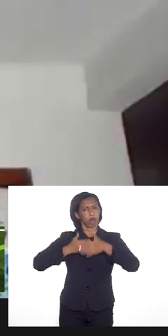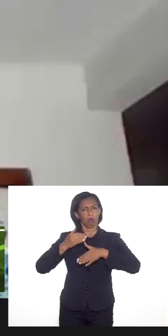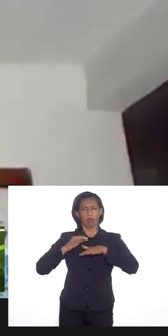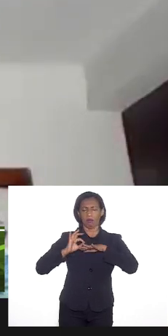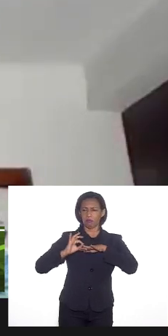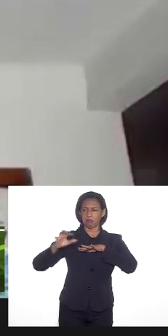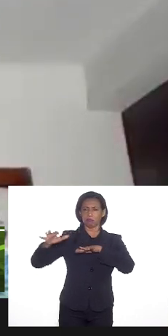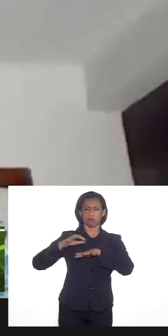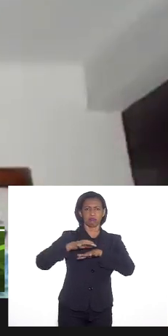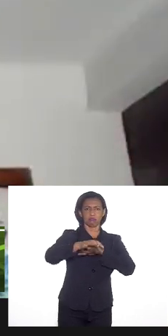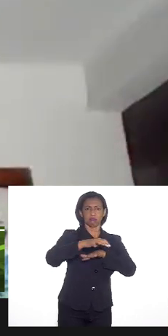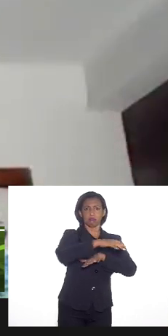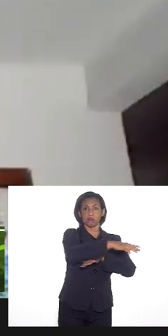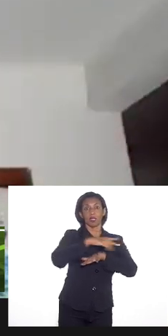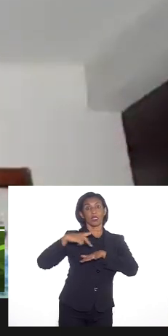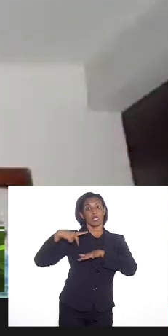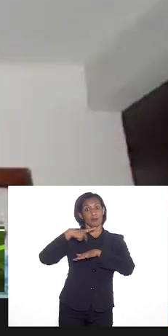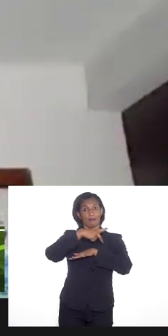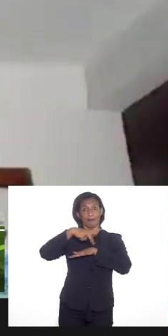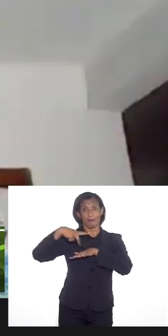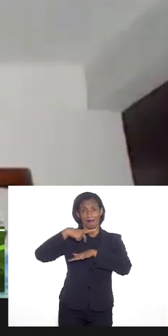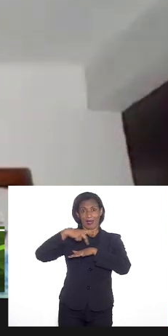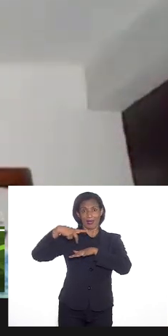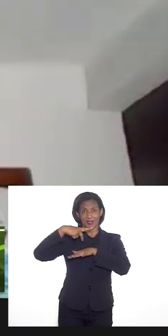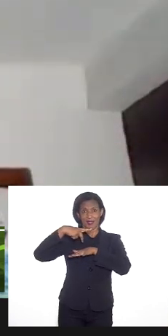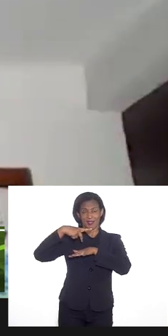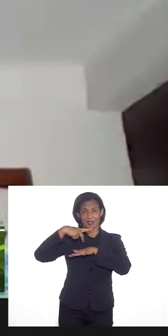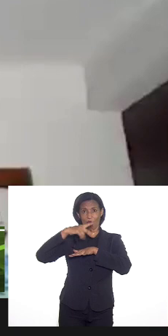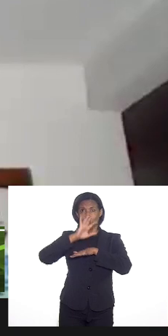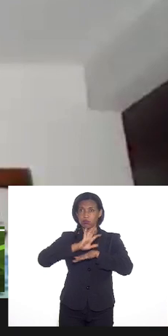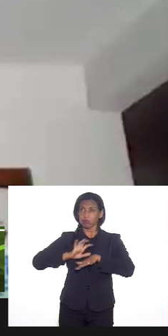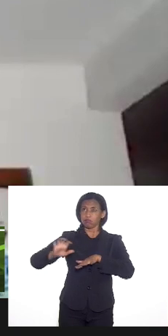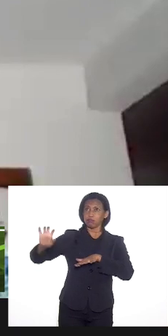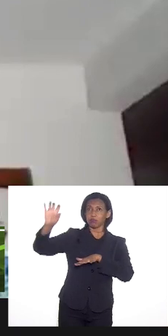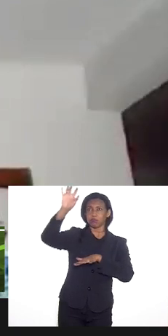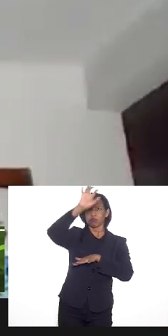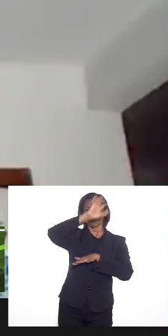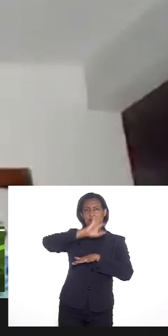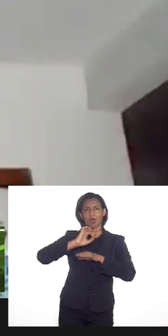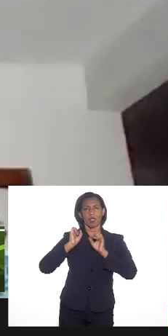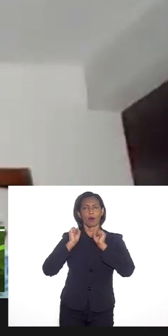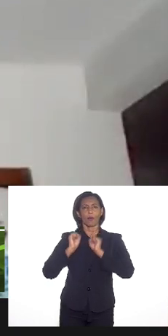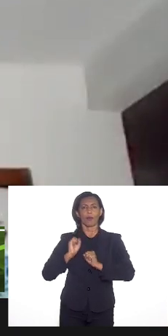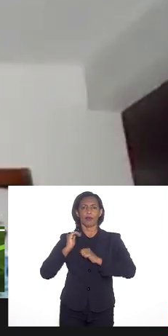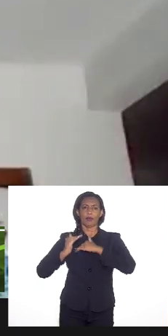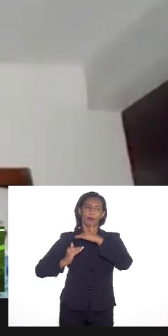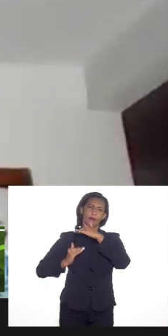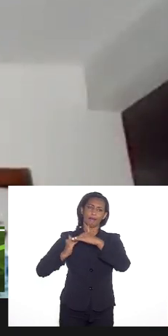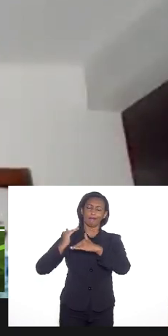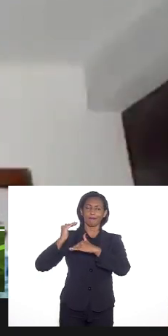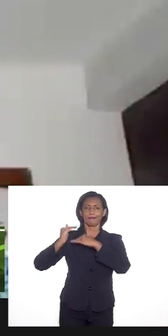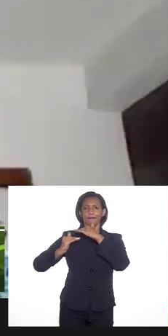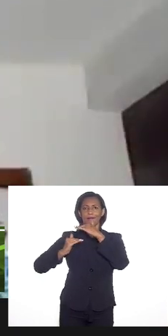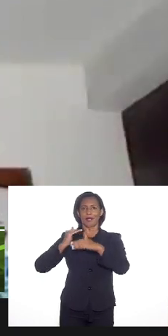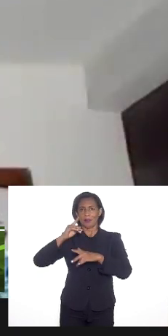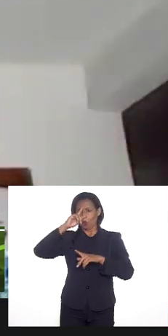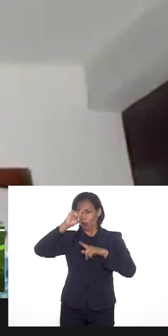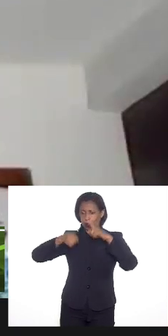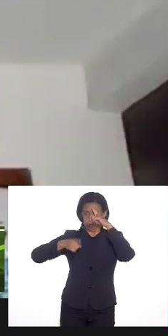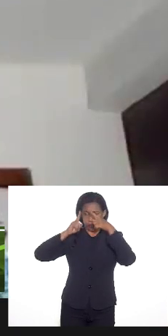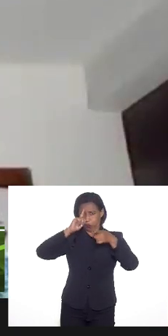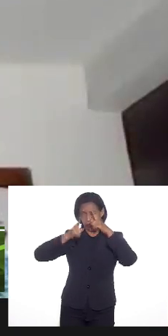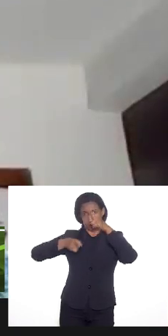instâncias desse país. É um poder crescente, é um poder de dominação